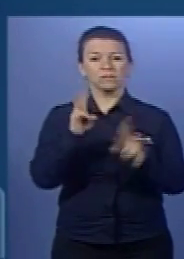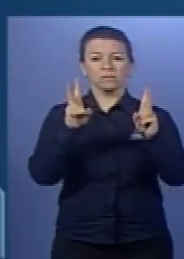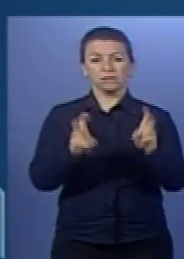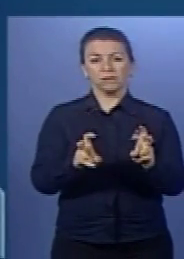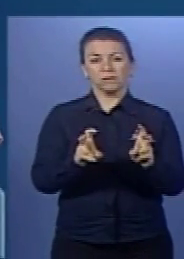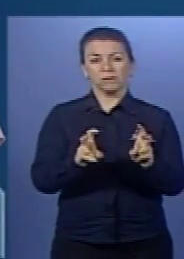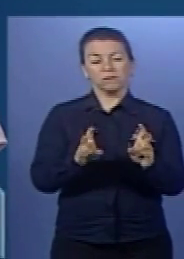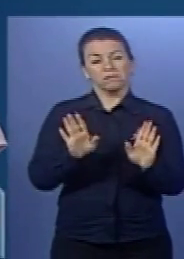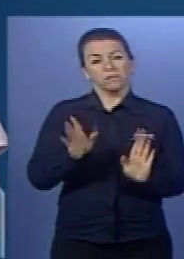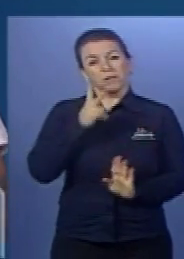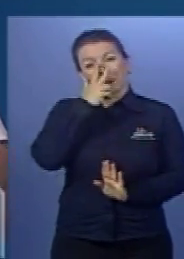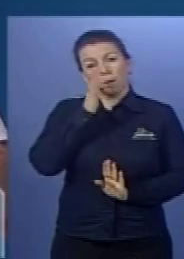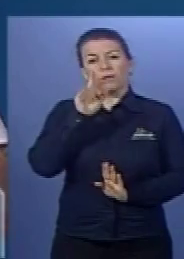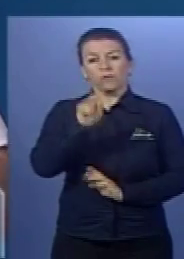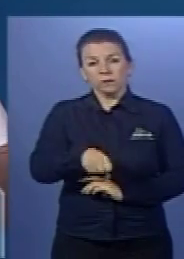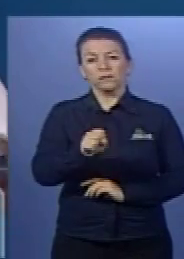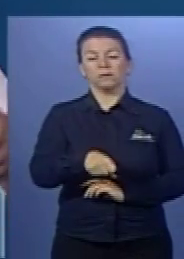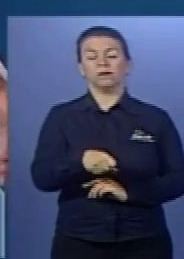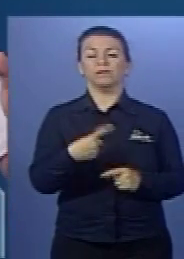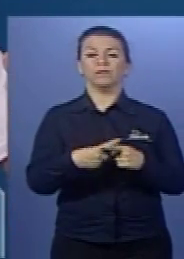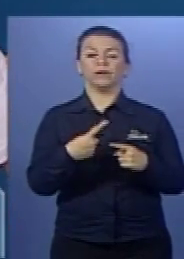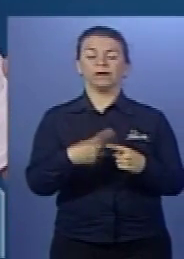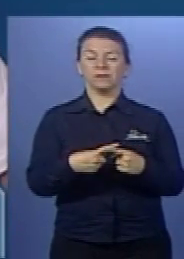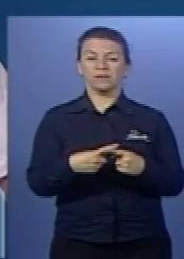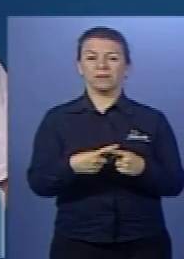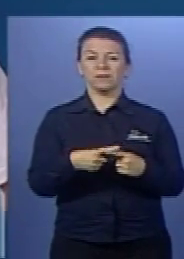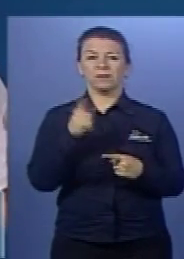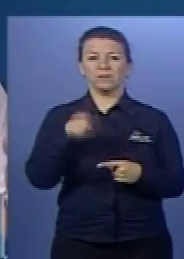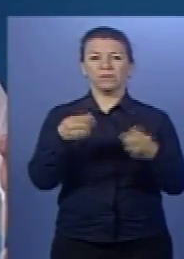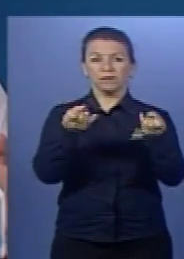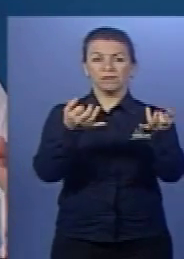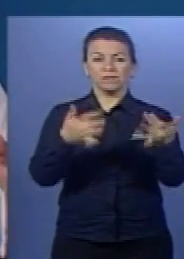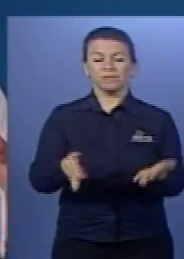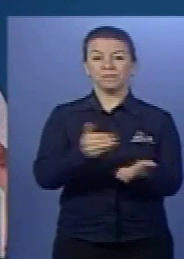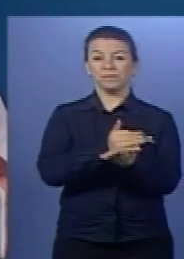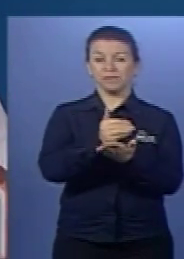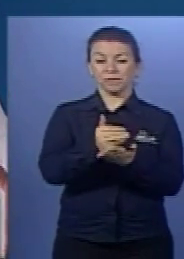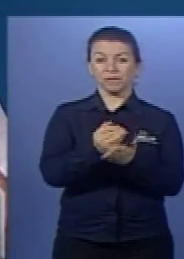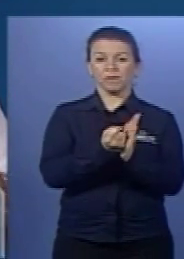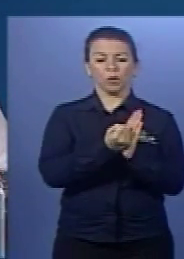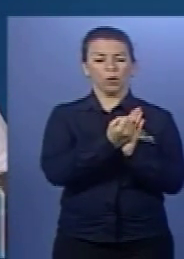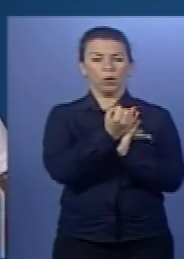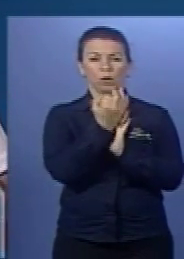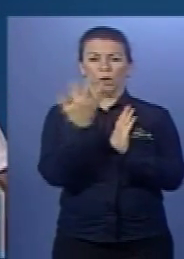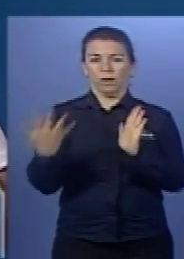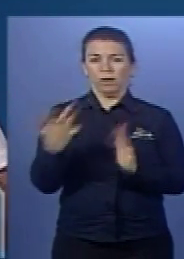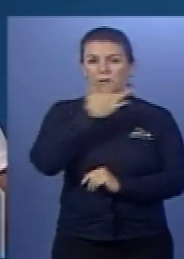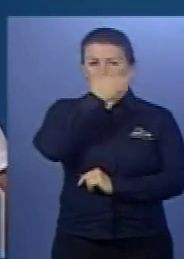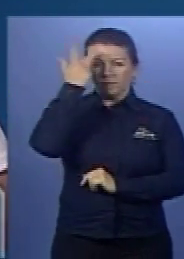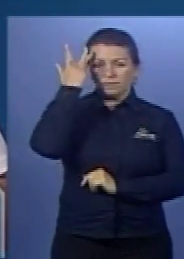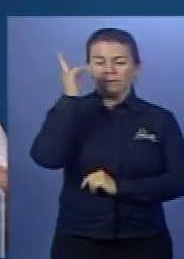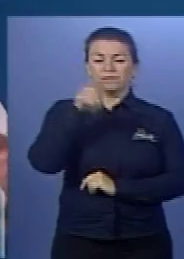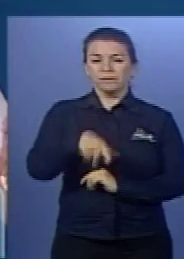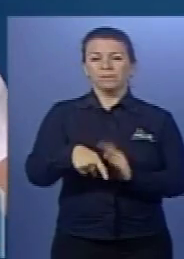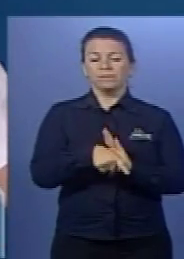quentes, na minha visão, é porque foi muito comentado no início desse ano a quantidade de pessoas com isso e aquilo. E